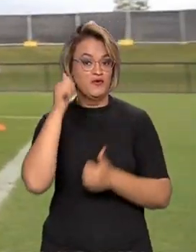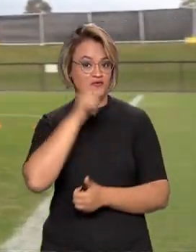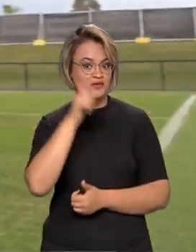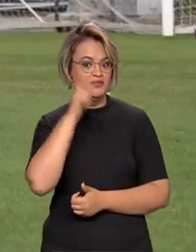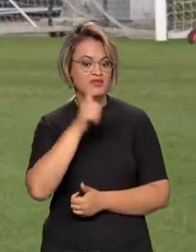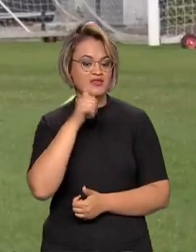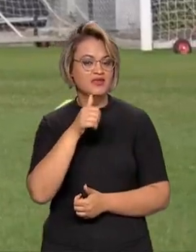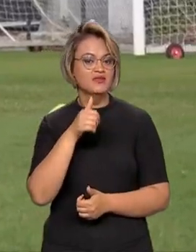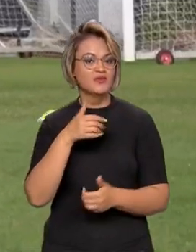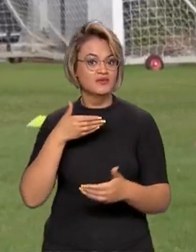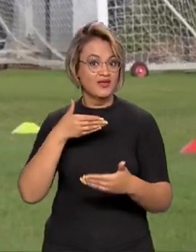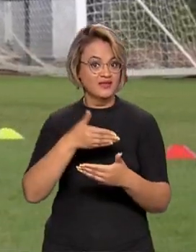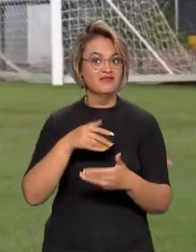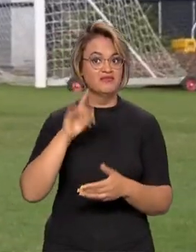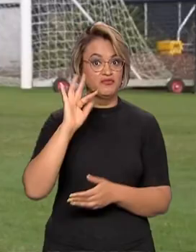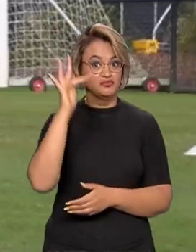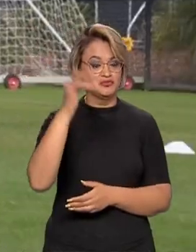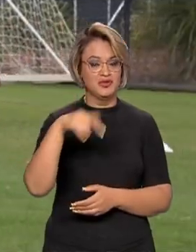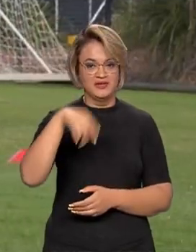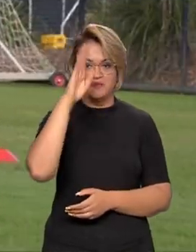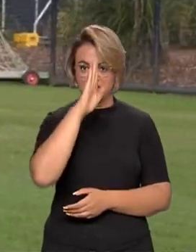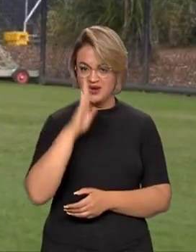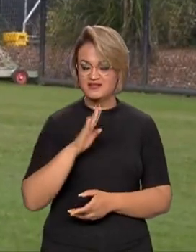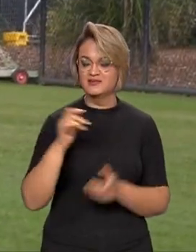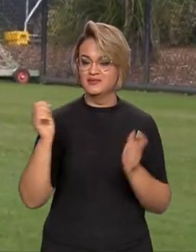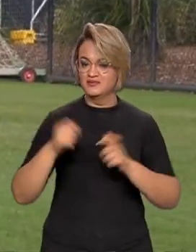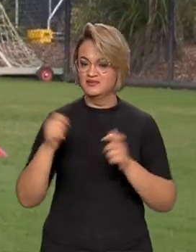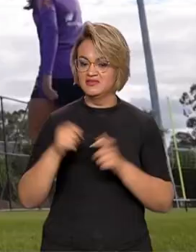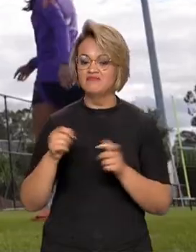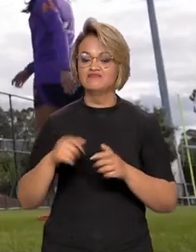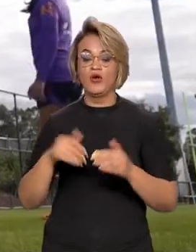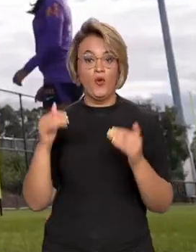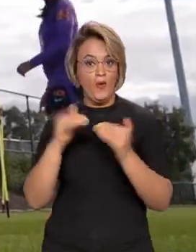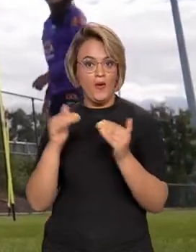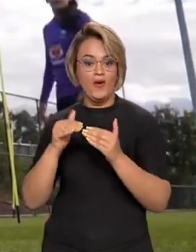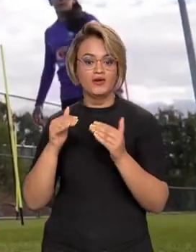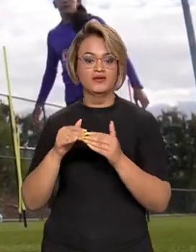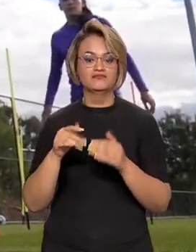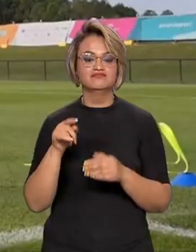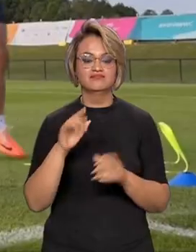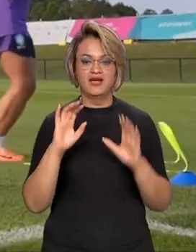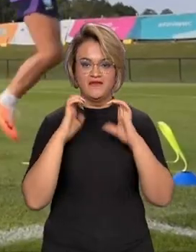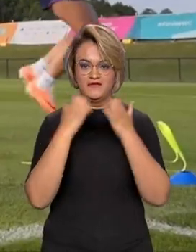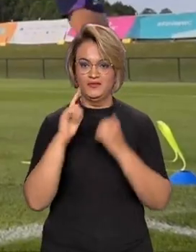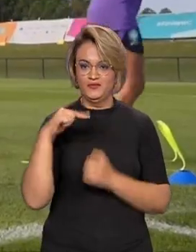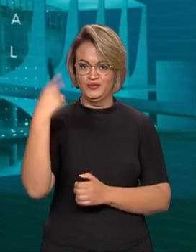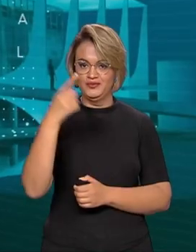mais próxima do Brasil. Vizinhos sul-americanos apoiam o país para sediar o evento.